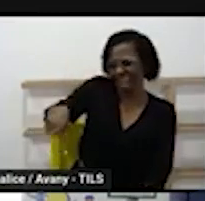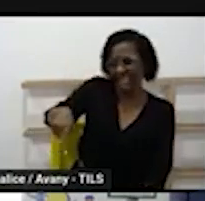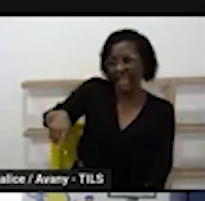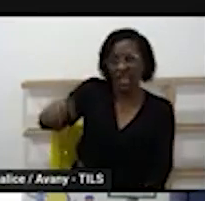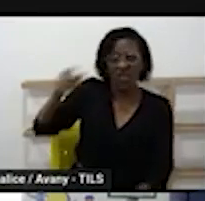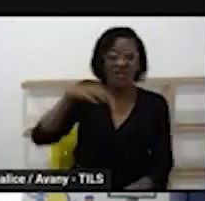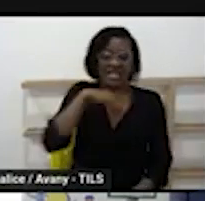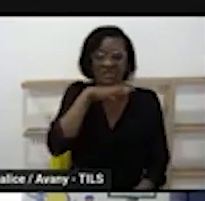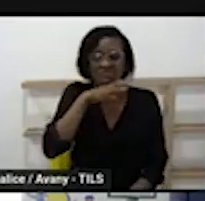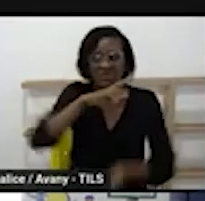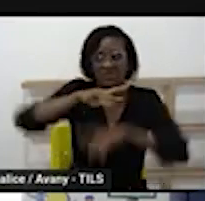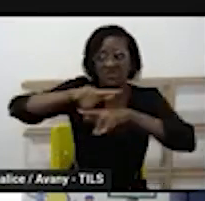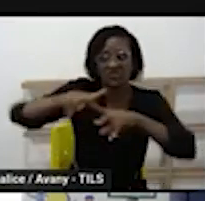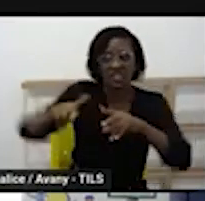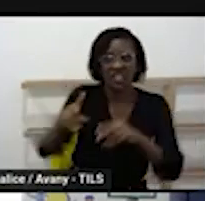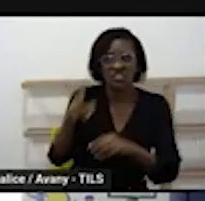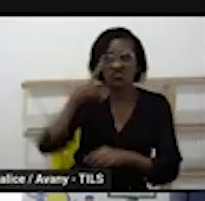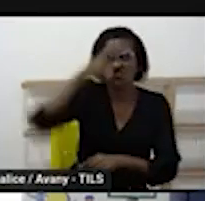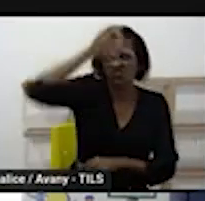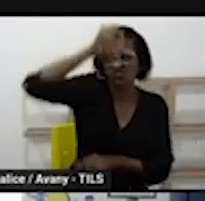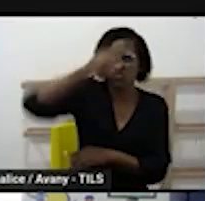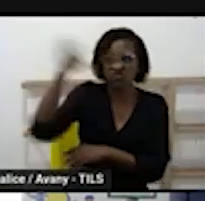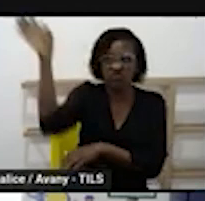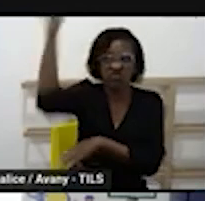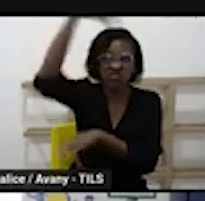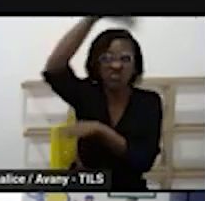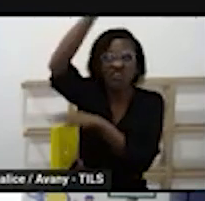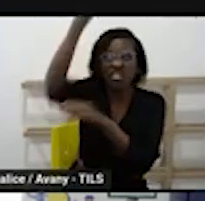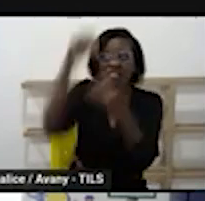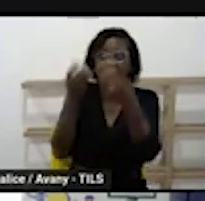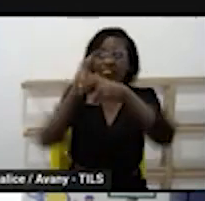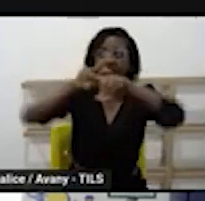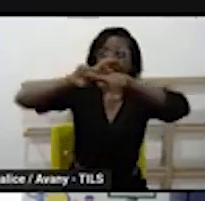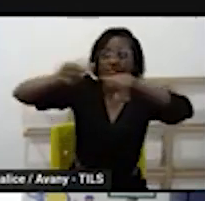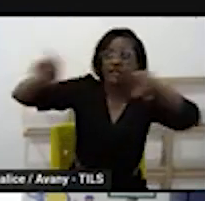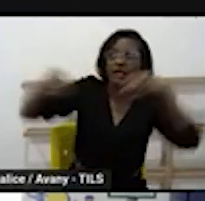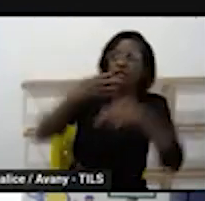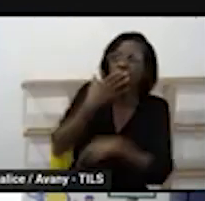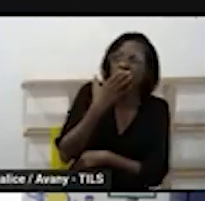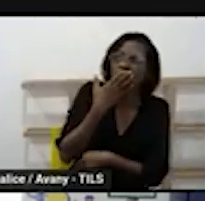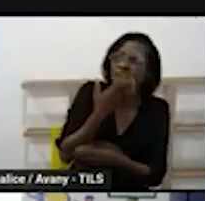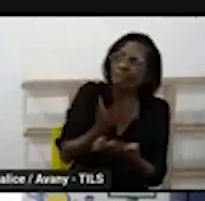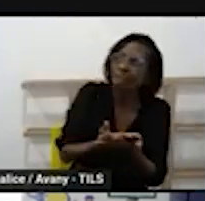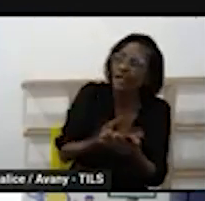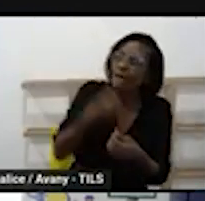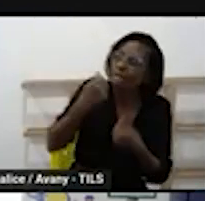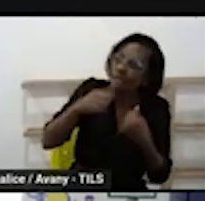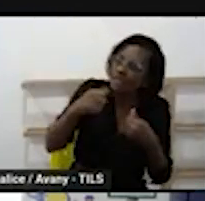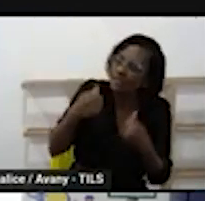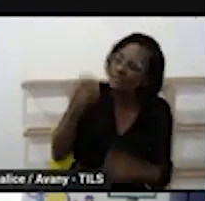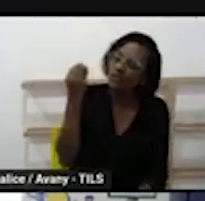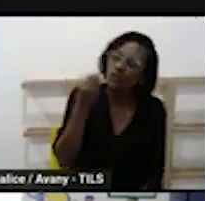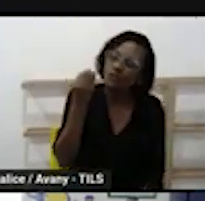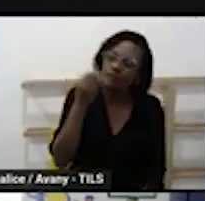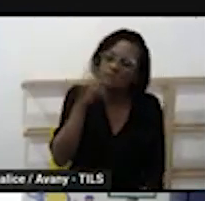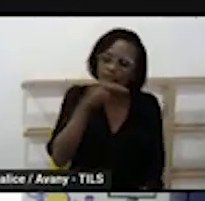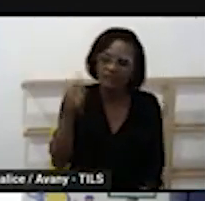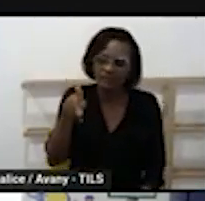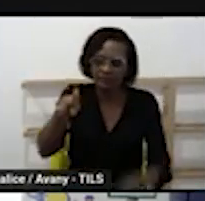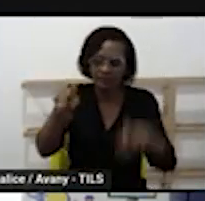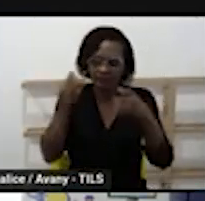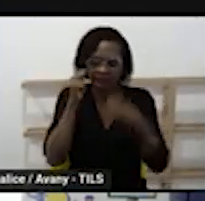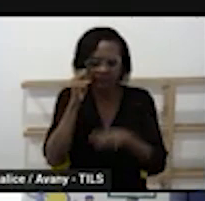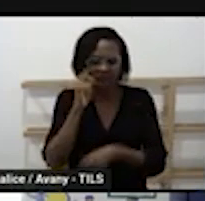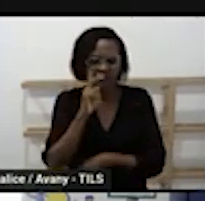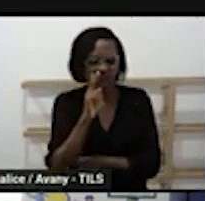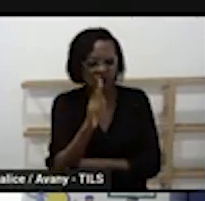ou dinossauros e é importante que o professor perceba o interesse maior que a sua turma